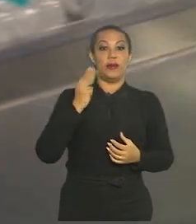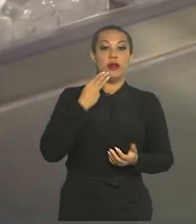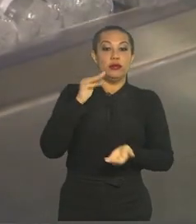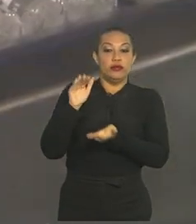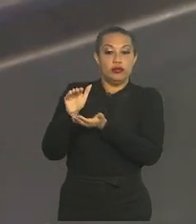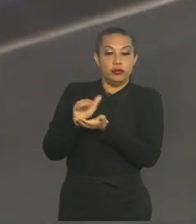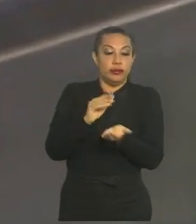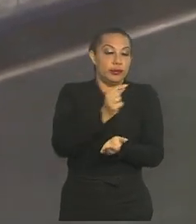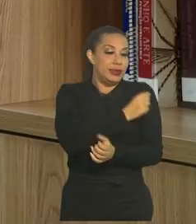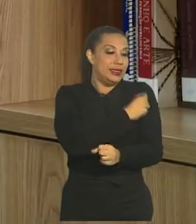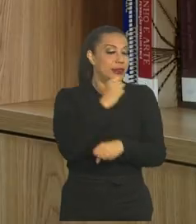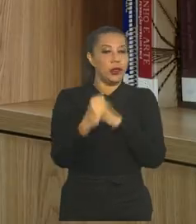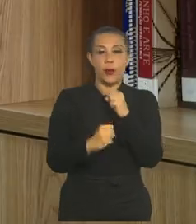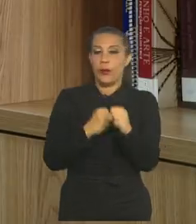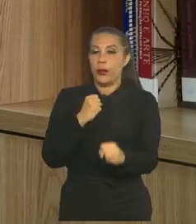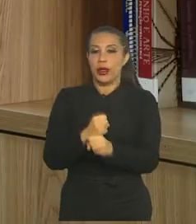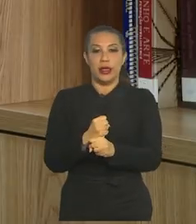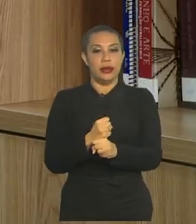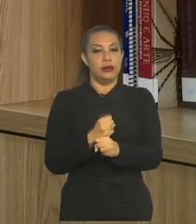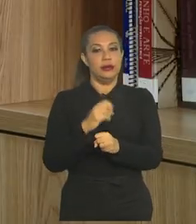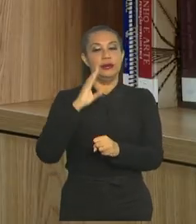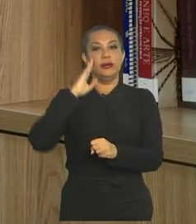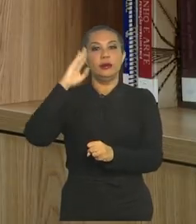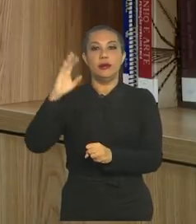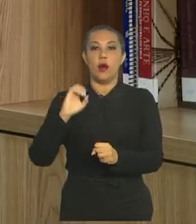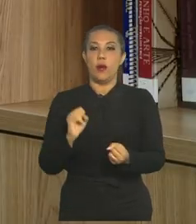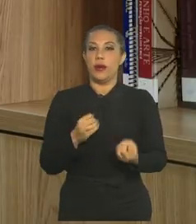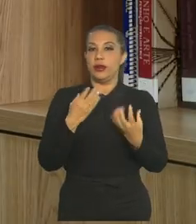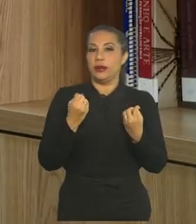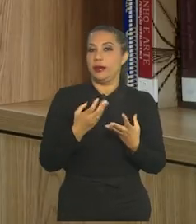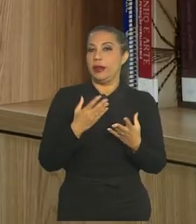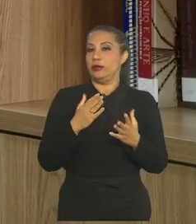de vacinas por ano. Lá a vai fazer o processamento final.